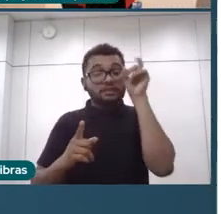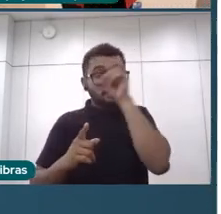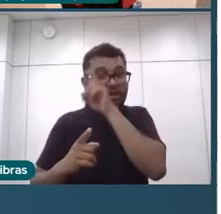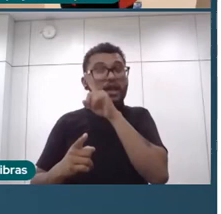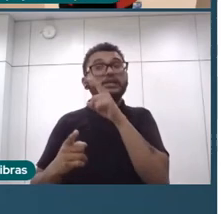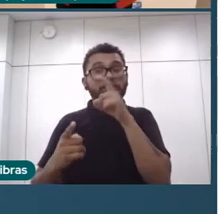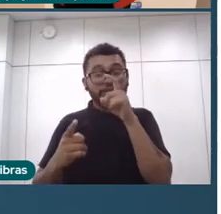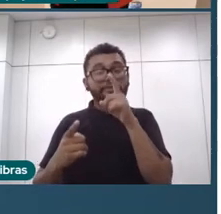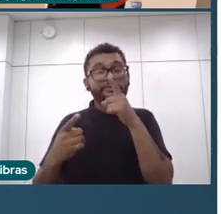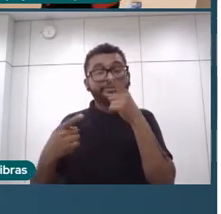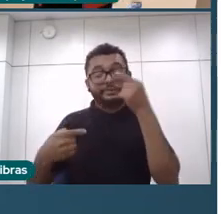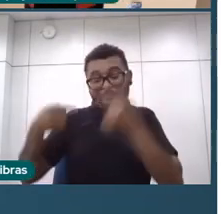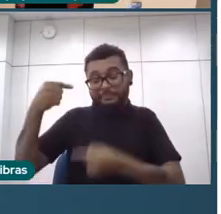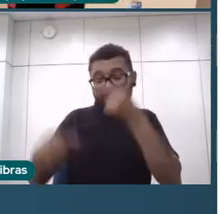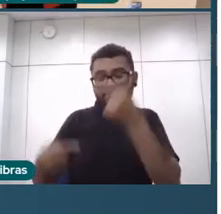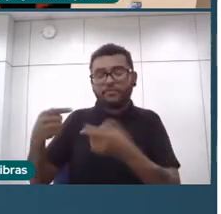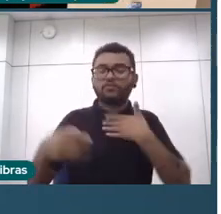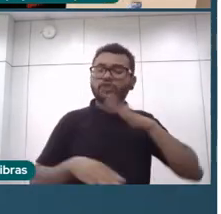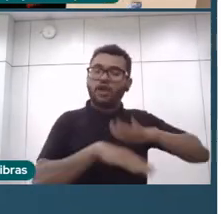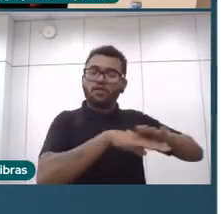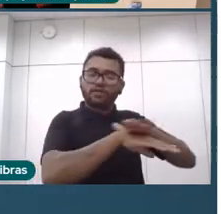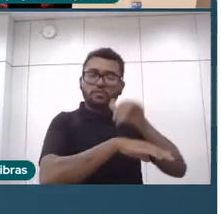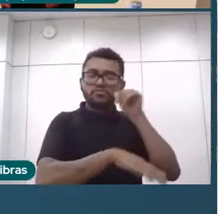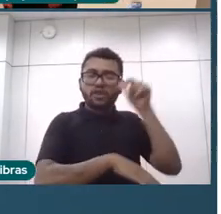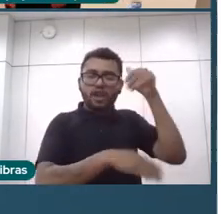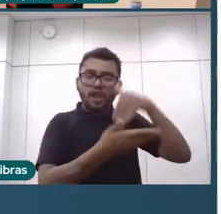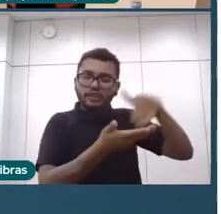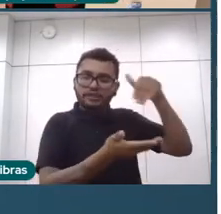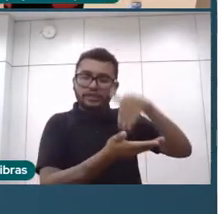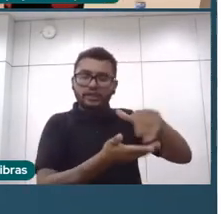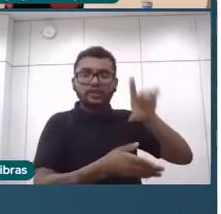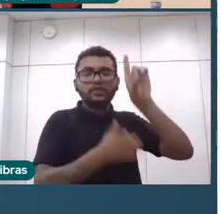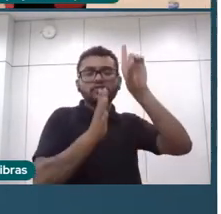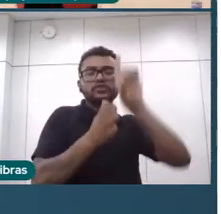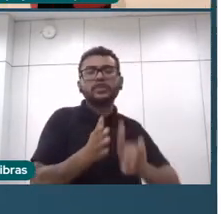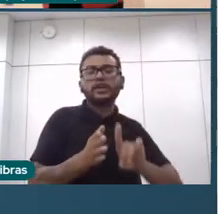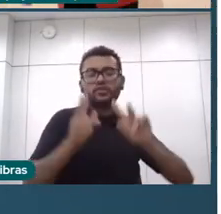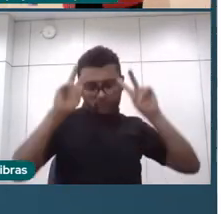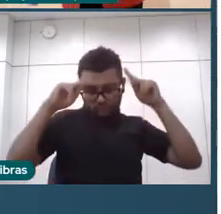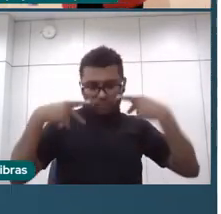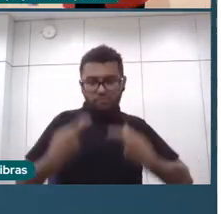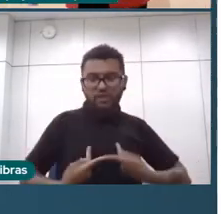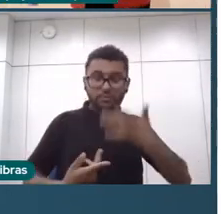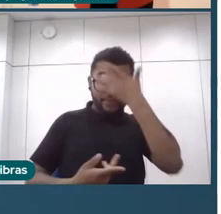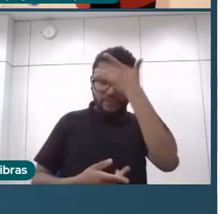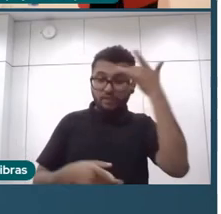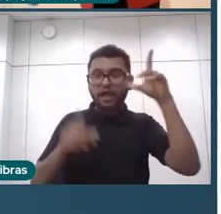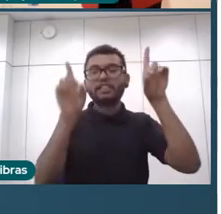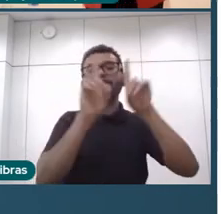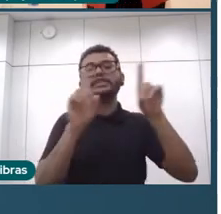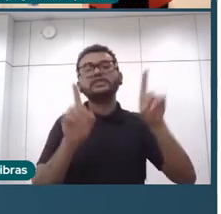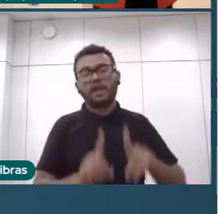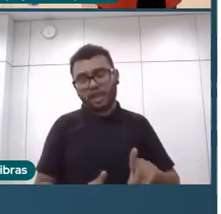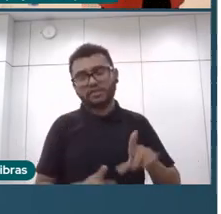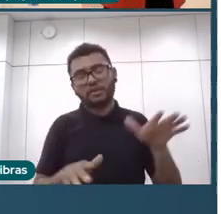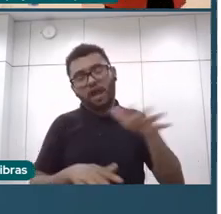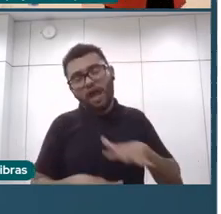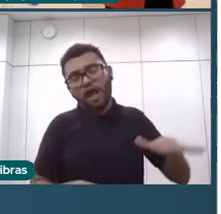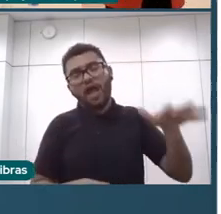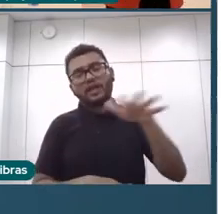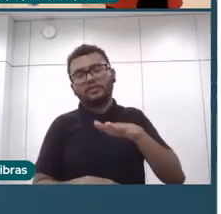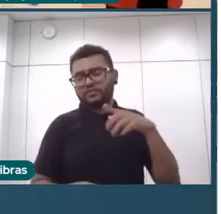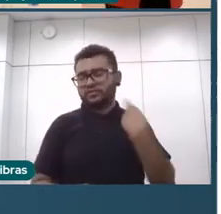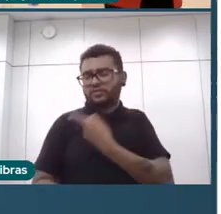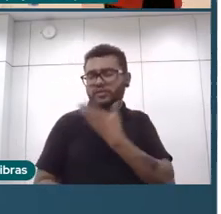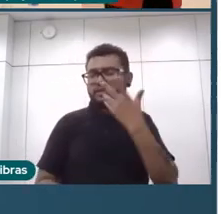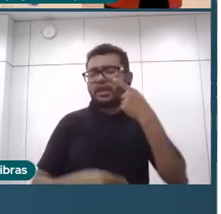Eu até conversei hoje com a secretária no Direito Humanos de Pessoas com Deficiência, e a gente vai fazer